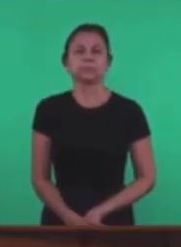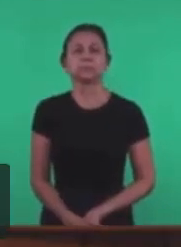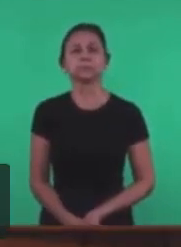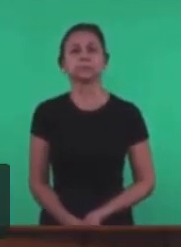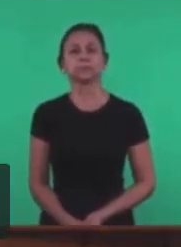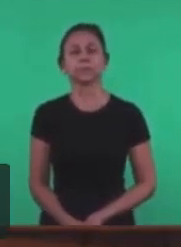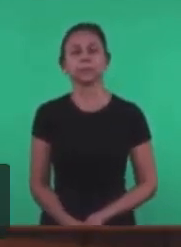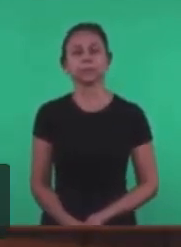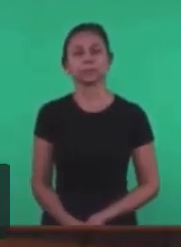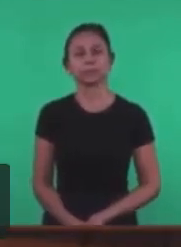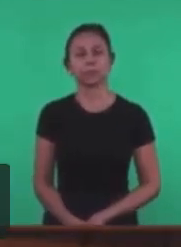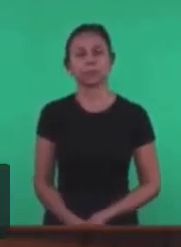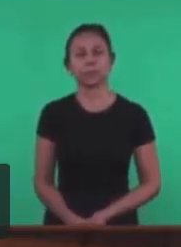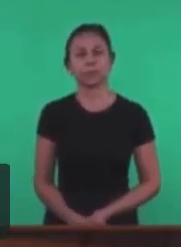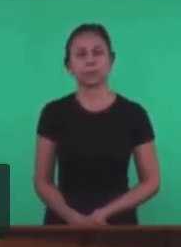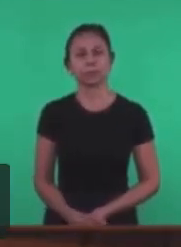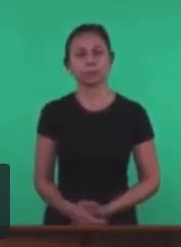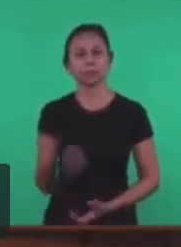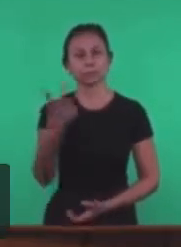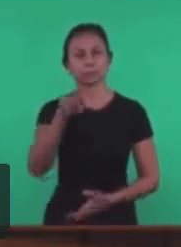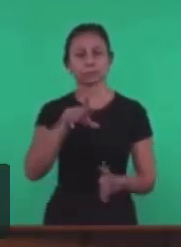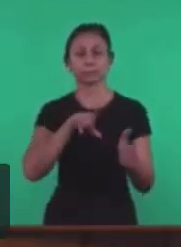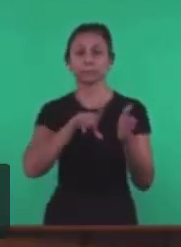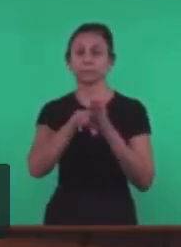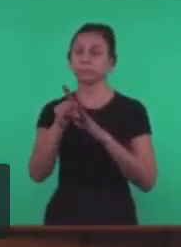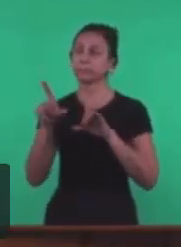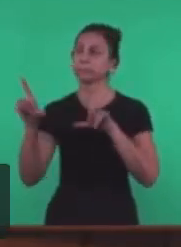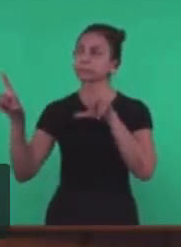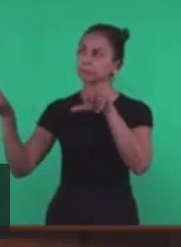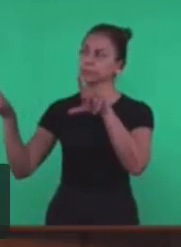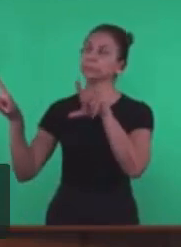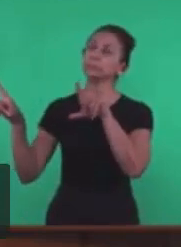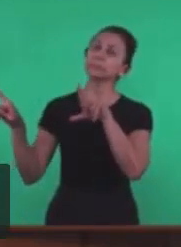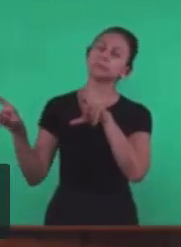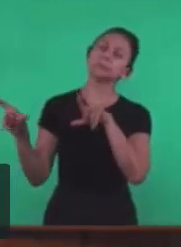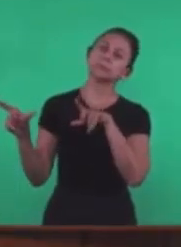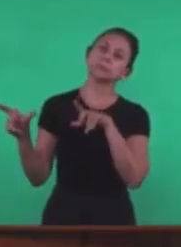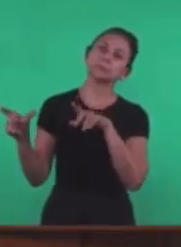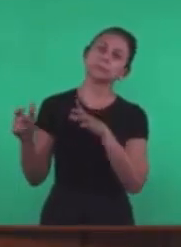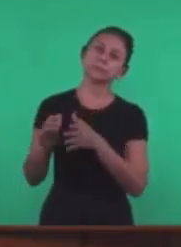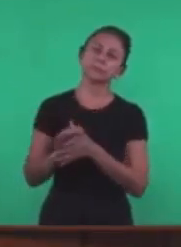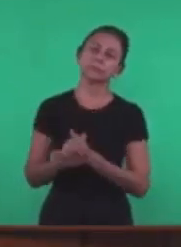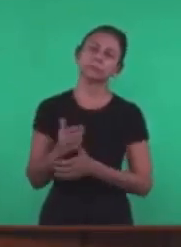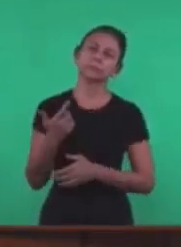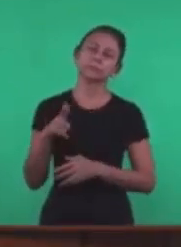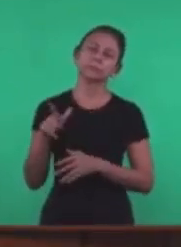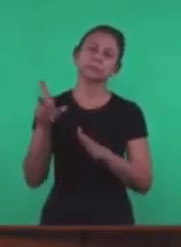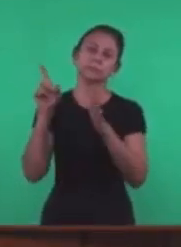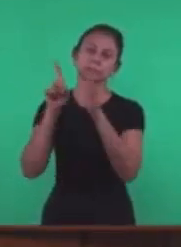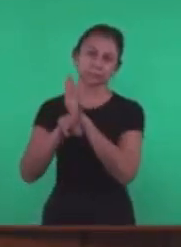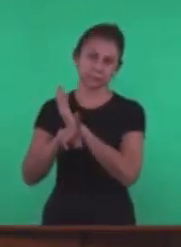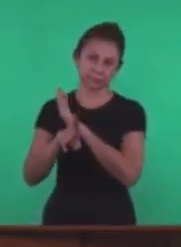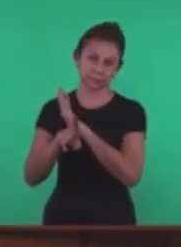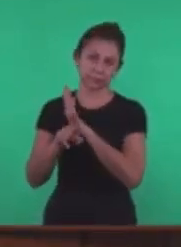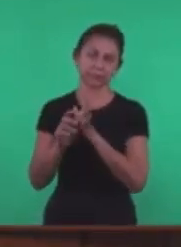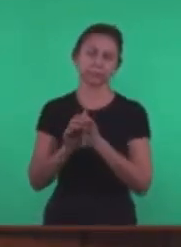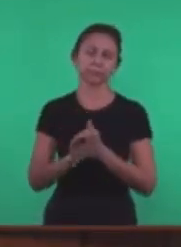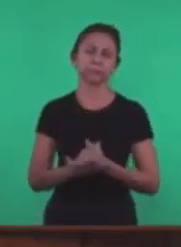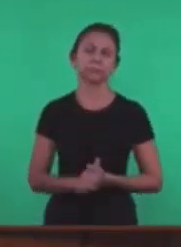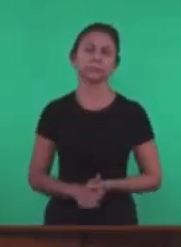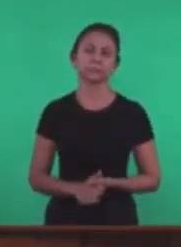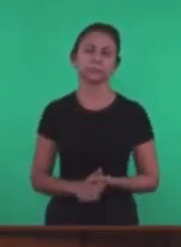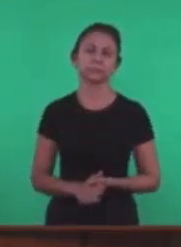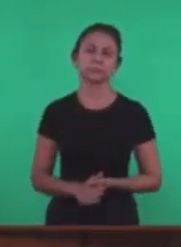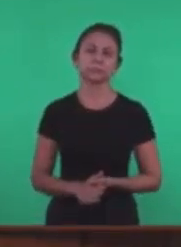Para uma outra Pergunta Os irmãos vão estar agora Ligados a uma outra Pergunta Que é A